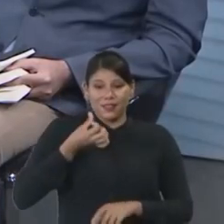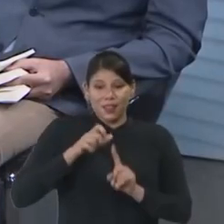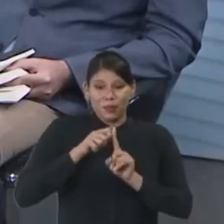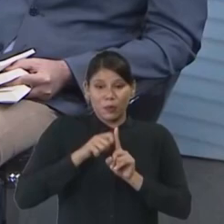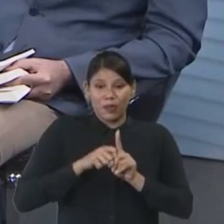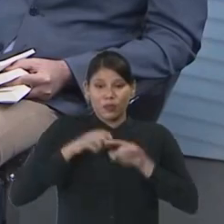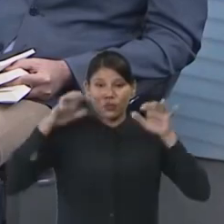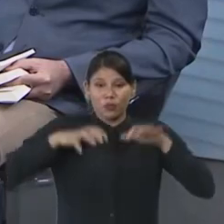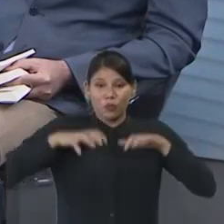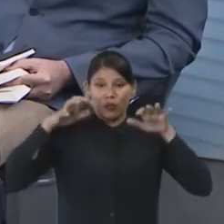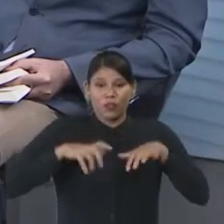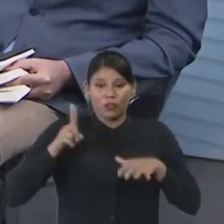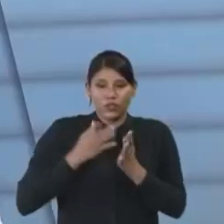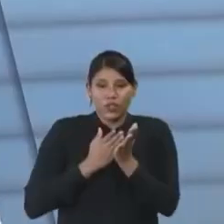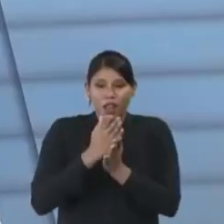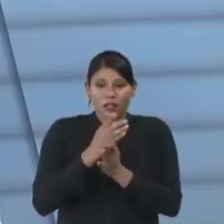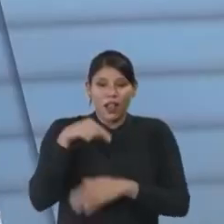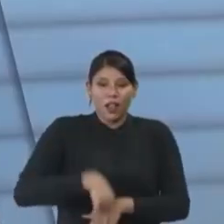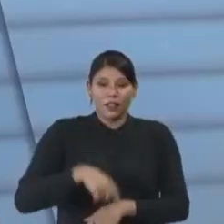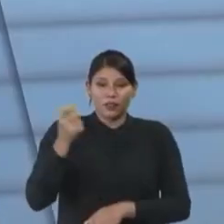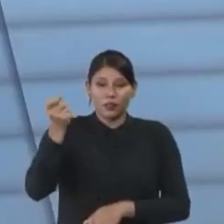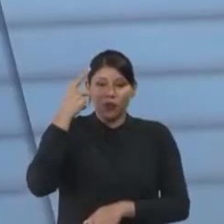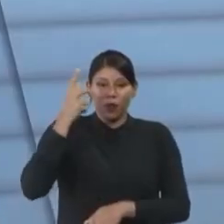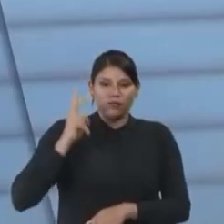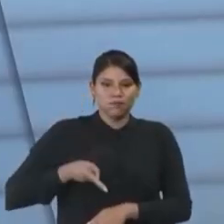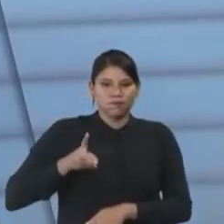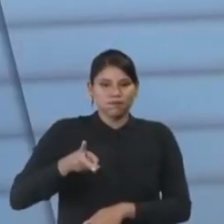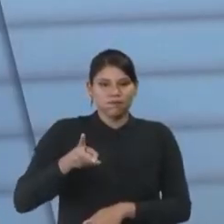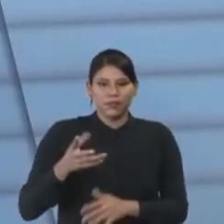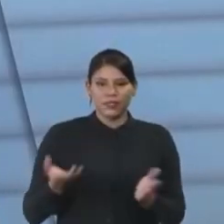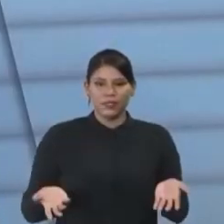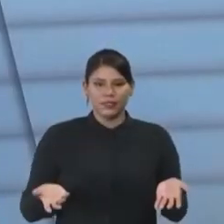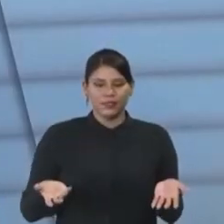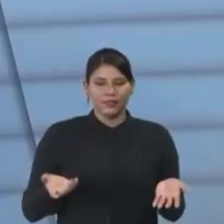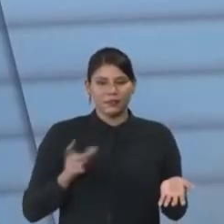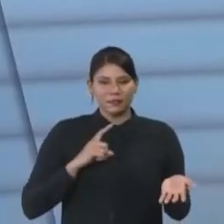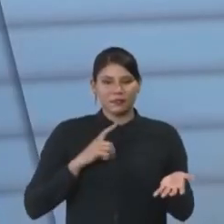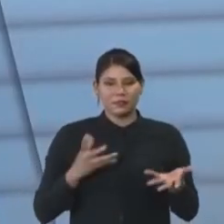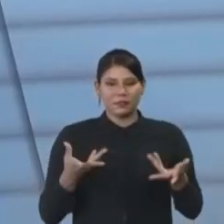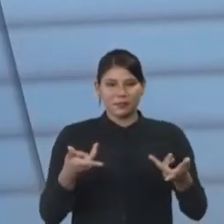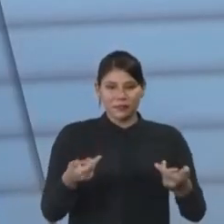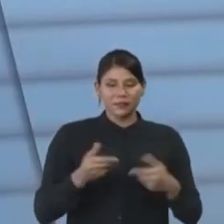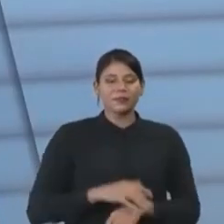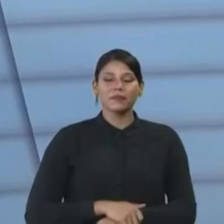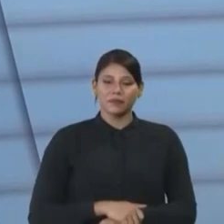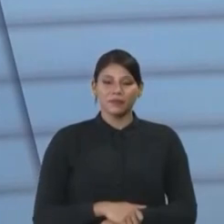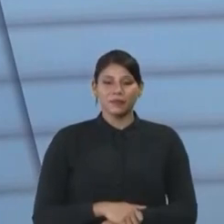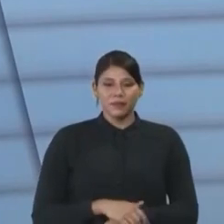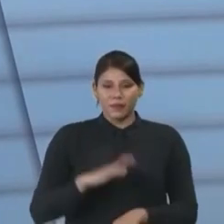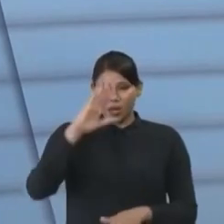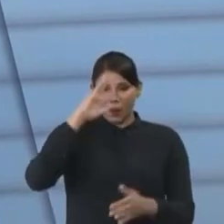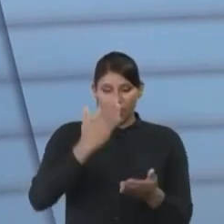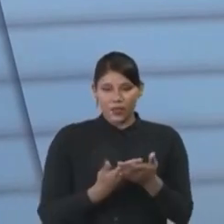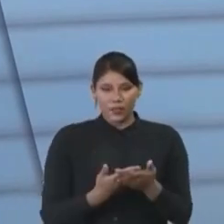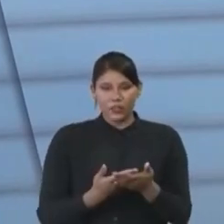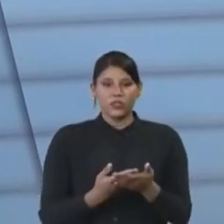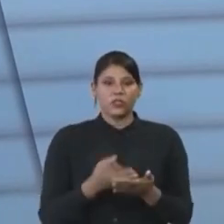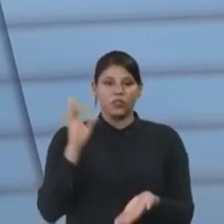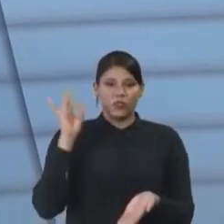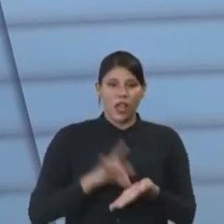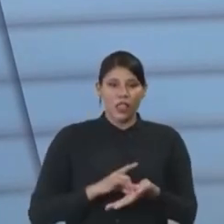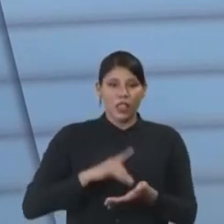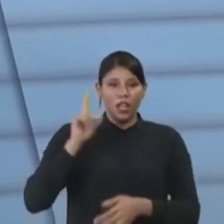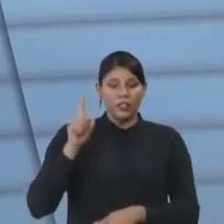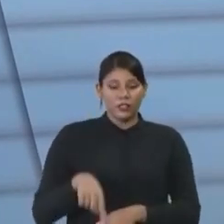riqueza natural que o Brasil tem, né? Mas eu acredito que sim, que realmente é um